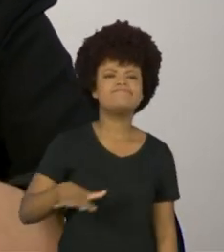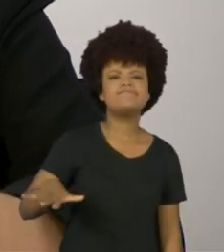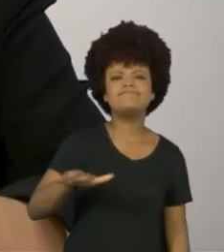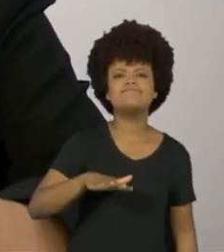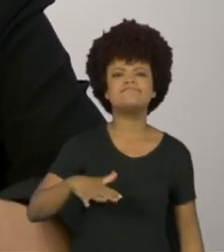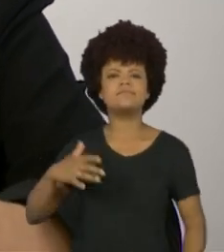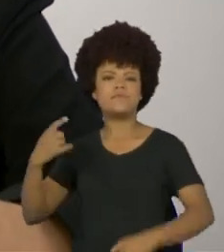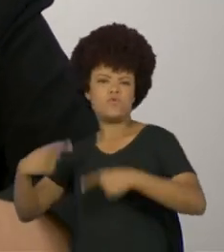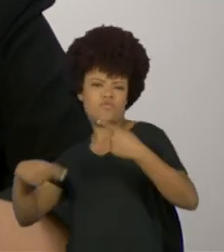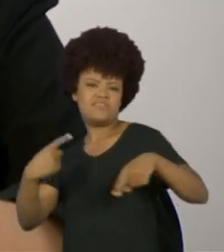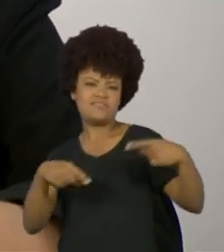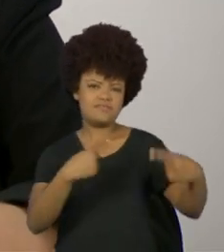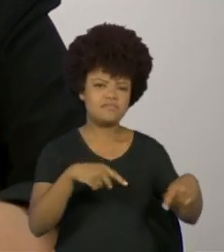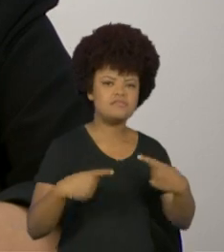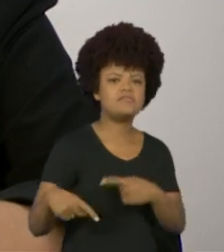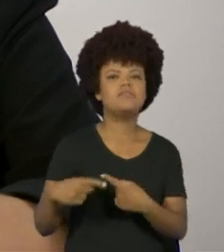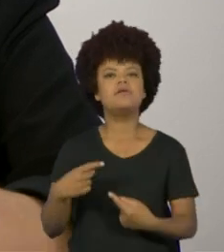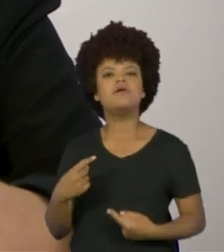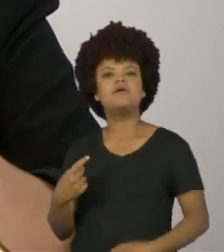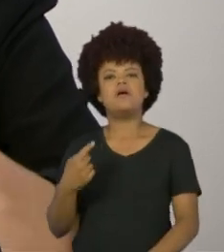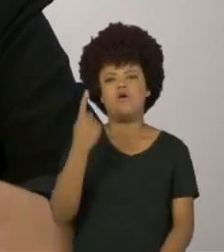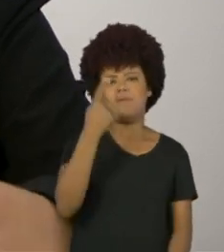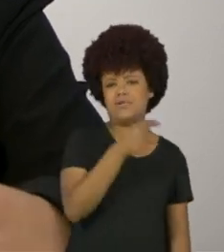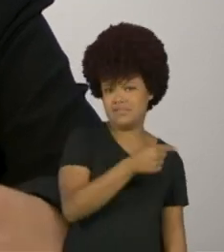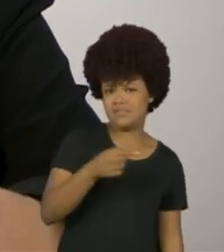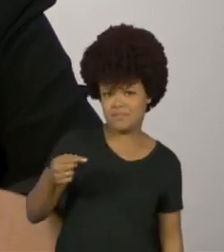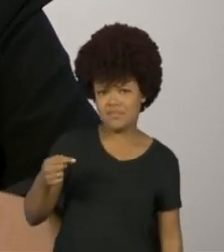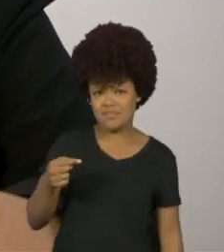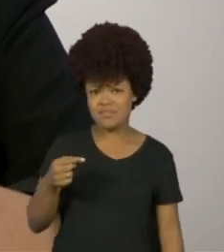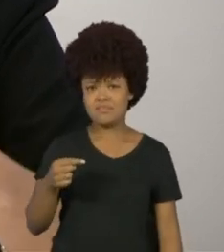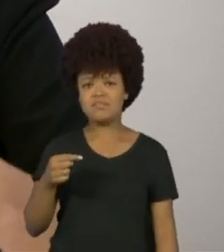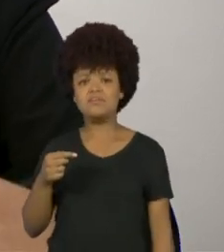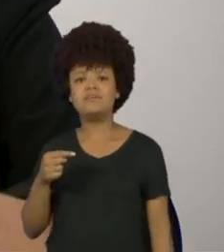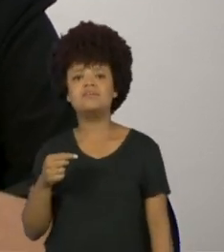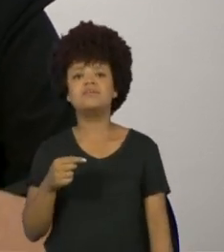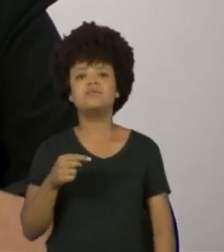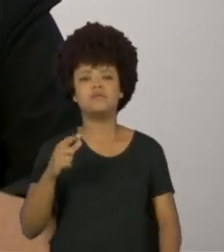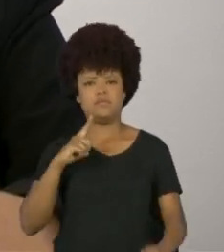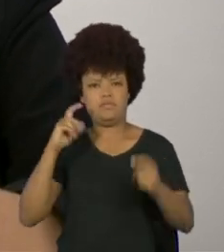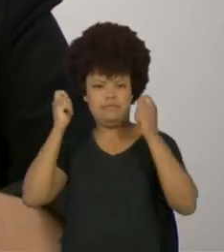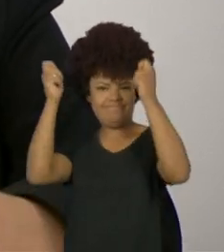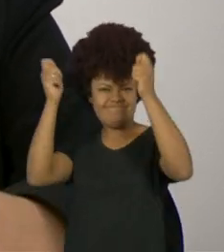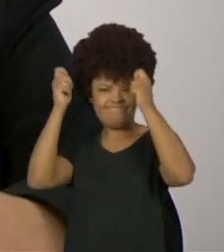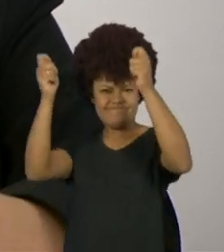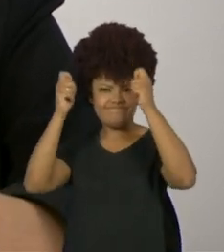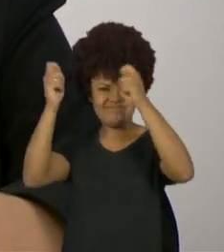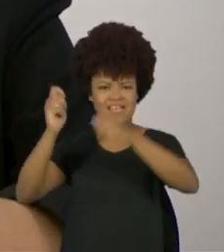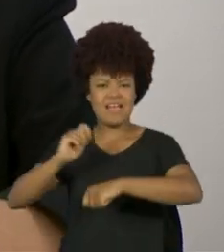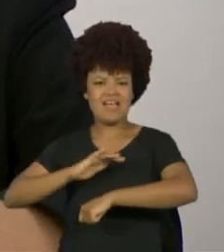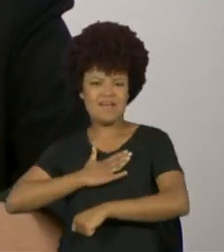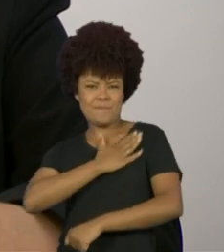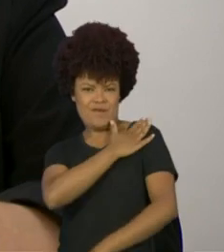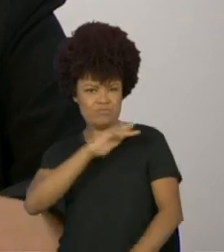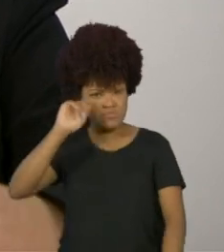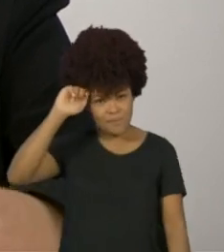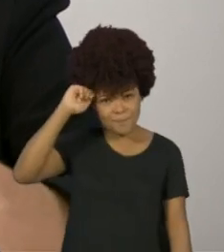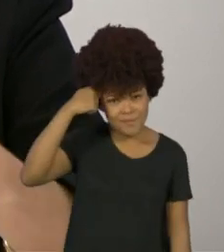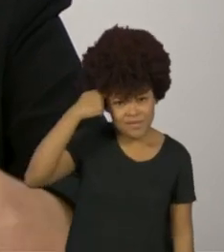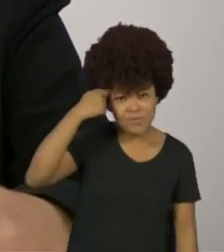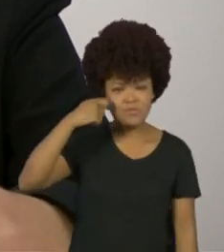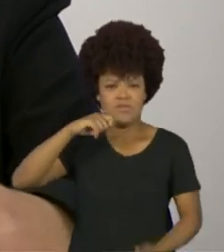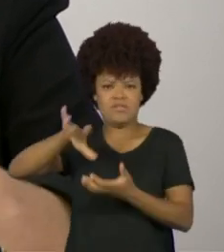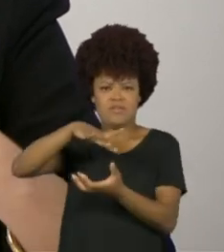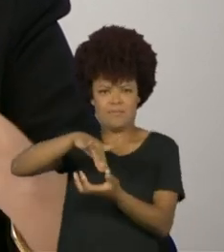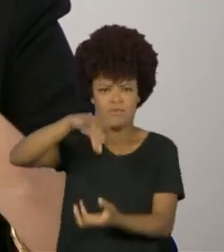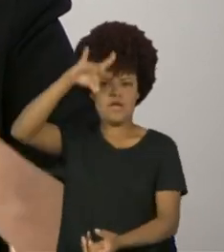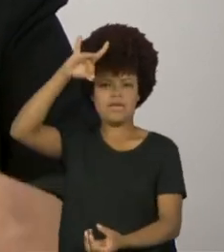semana, há 10 dias, foi lançado o movimento, um manifesto, enquanto houver racismo não haverá democracia no Brasil. E é um